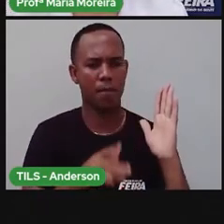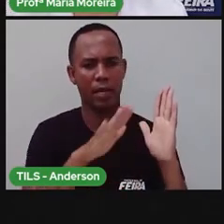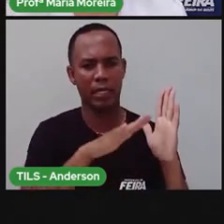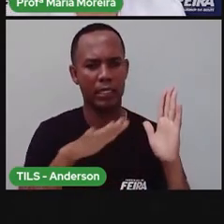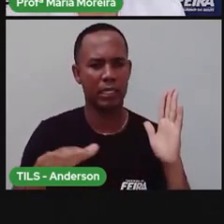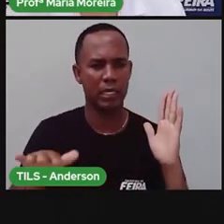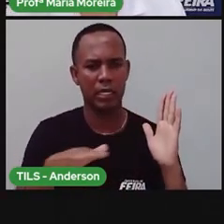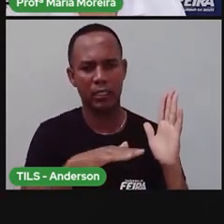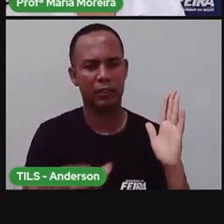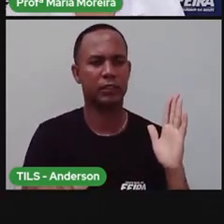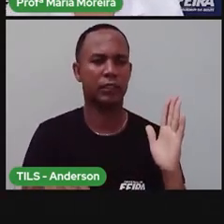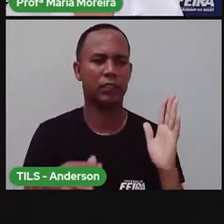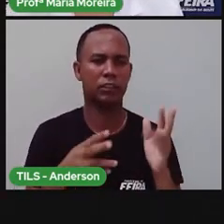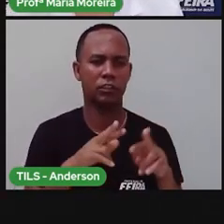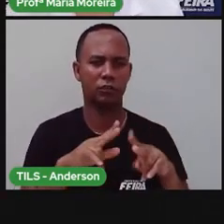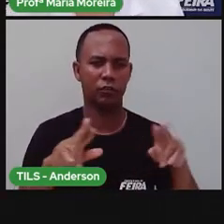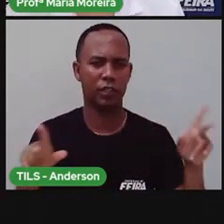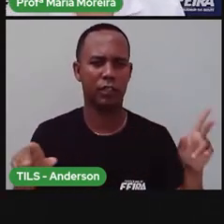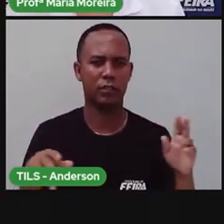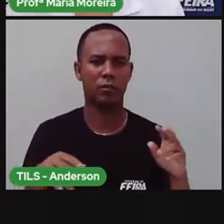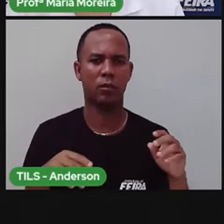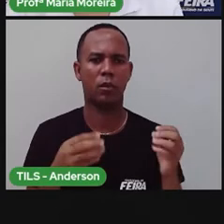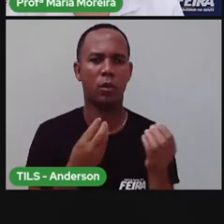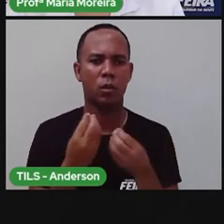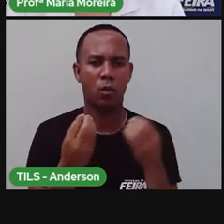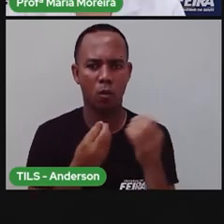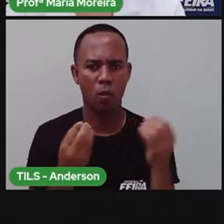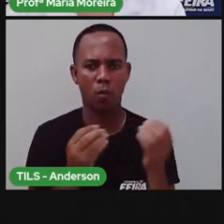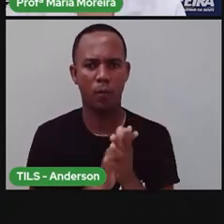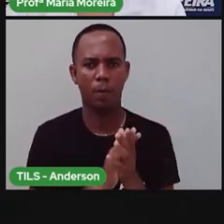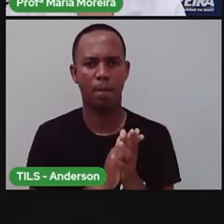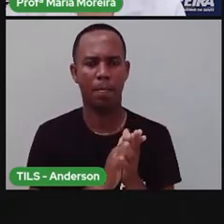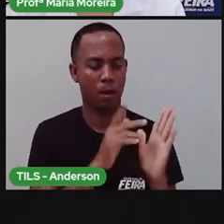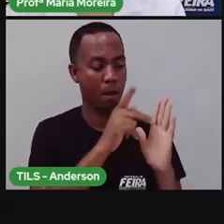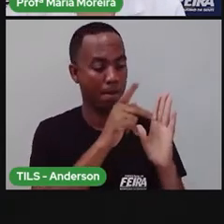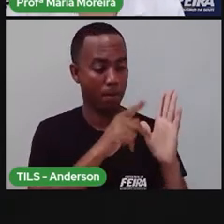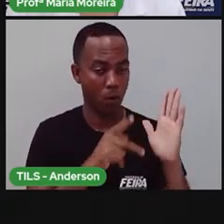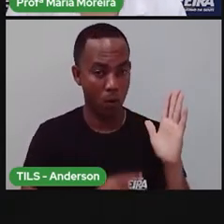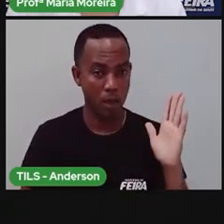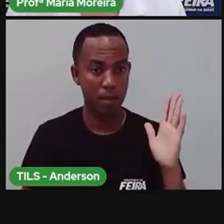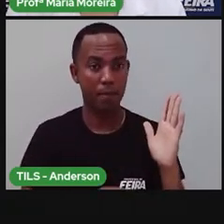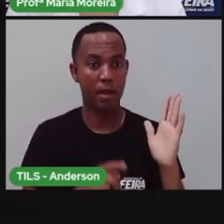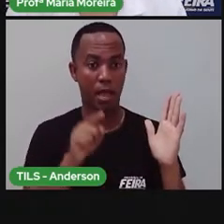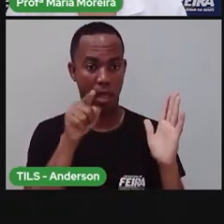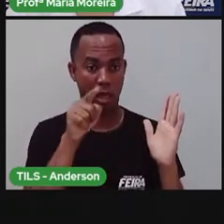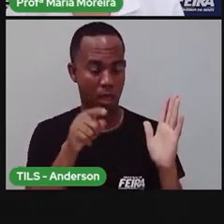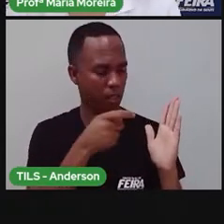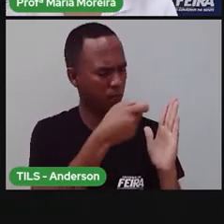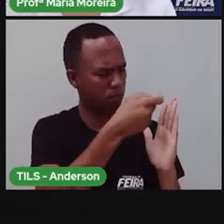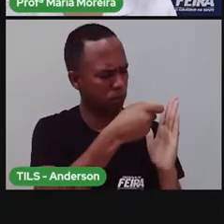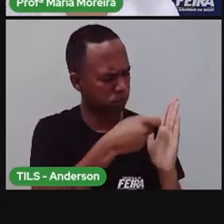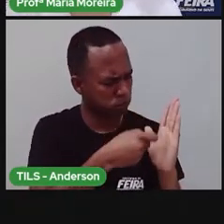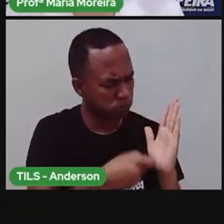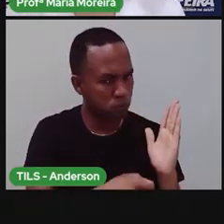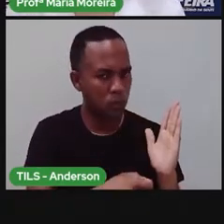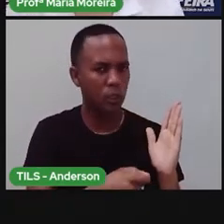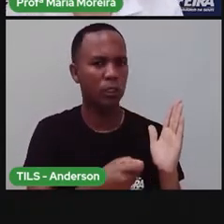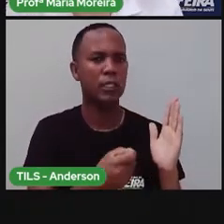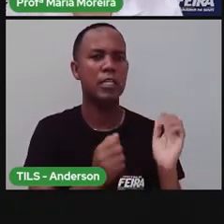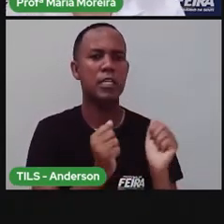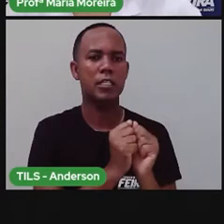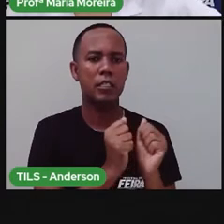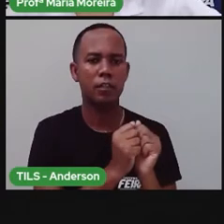construindo poemas. E esses poemas, ele juntou em um livro que ele chamou de A Arca de Noé.